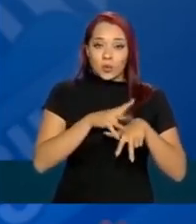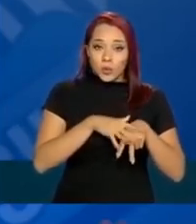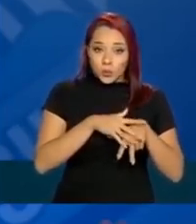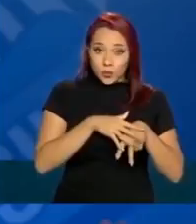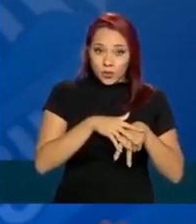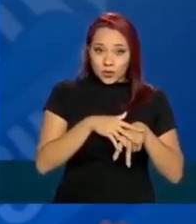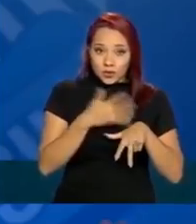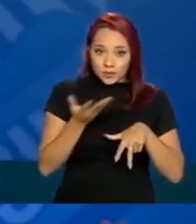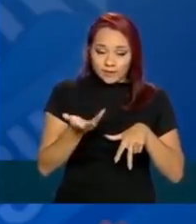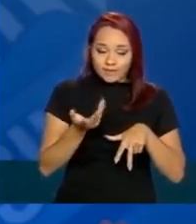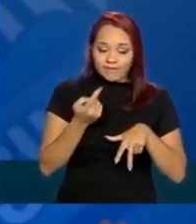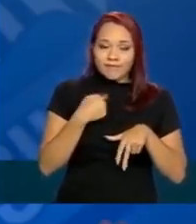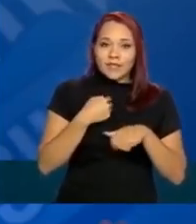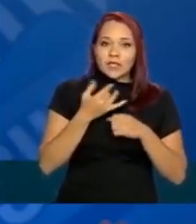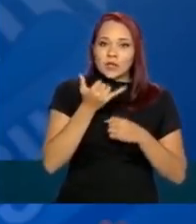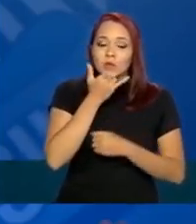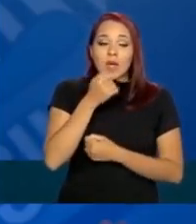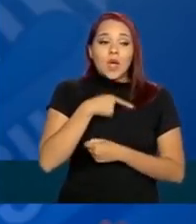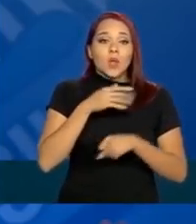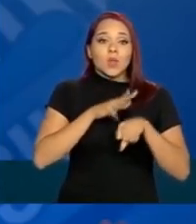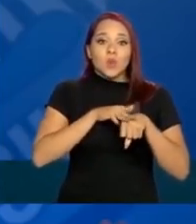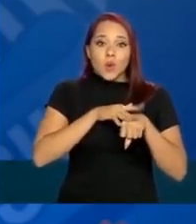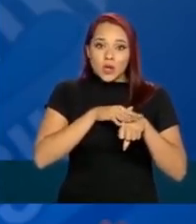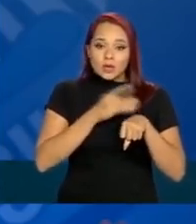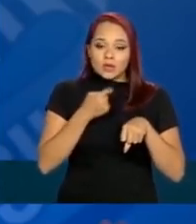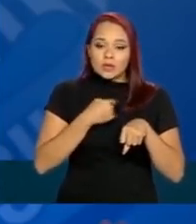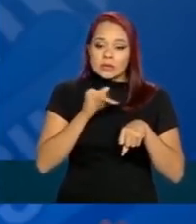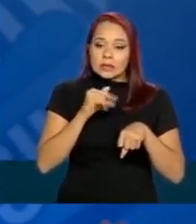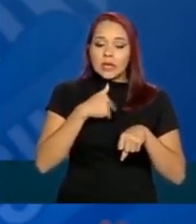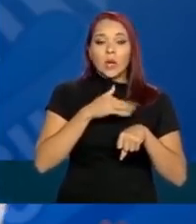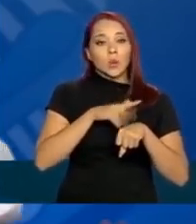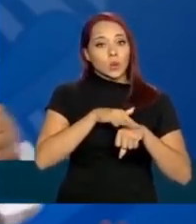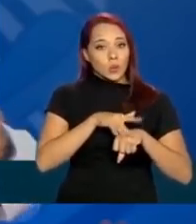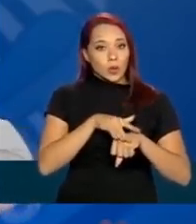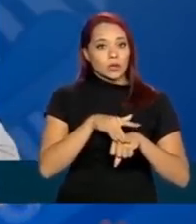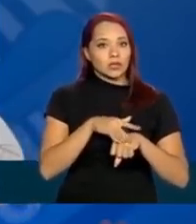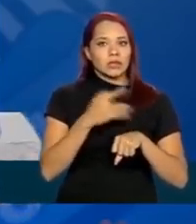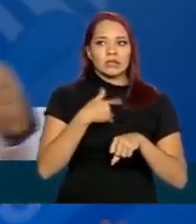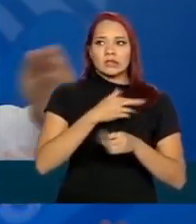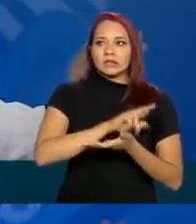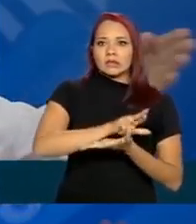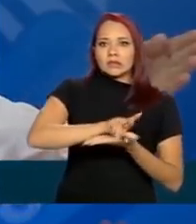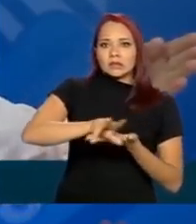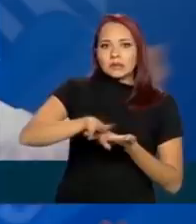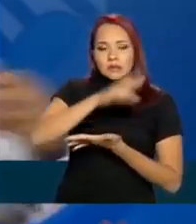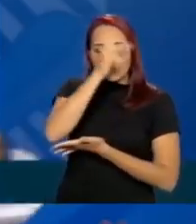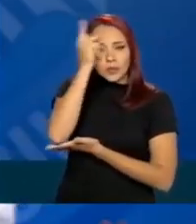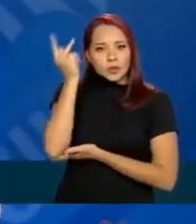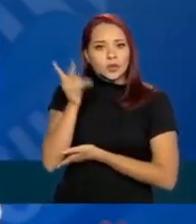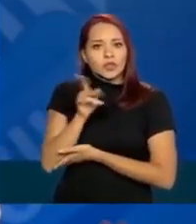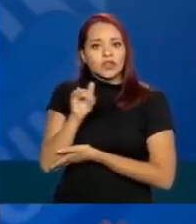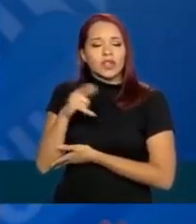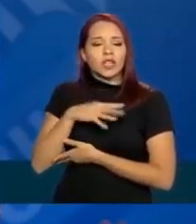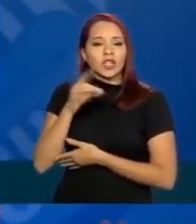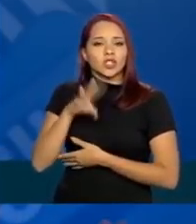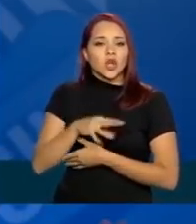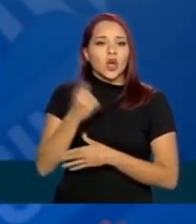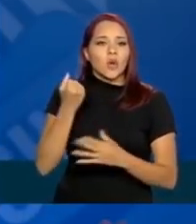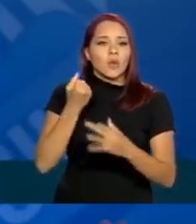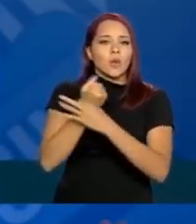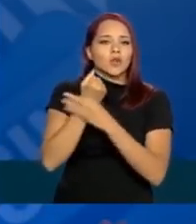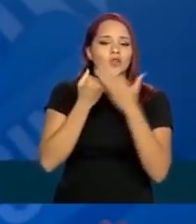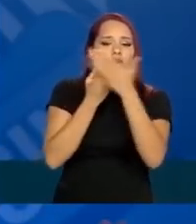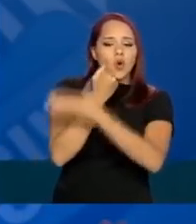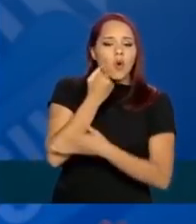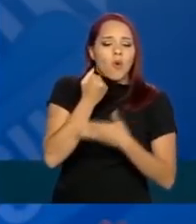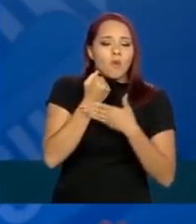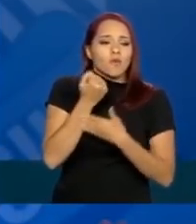que? Daqueles que têm sintoma. Tem uma enormidade de pessoas que vão ter só o anticorpo. Não